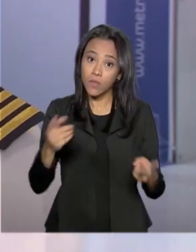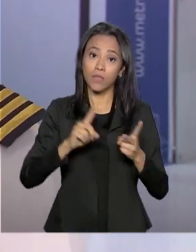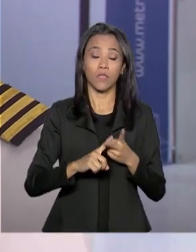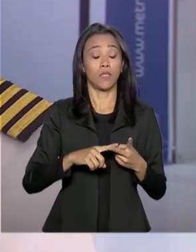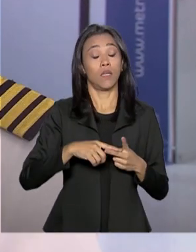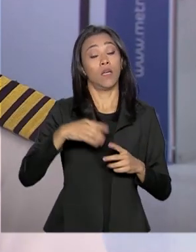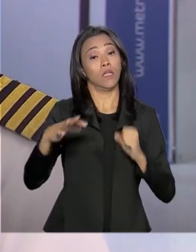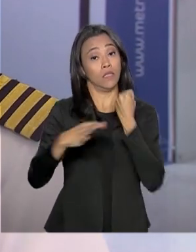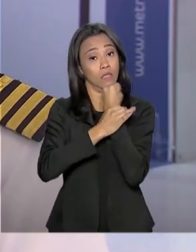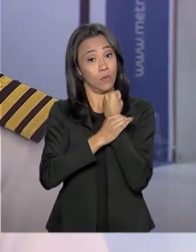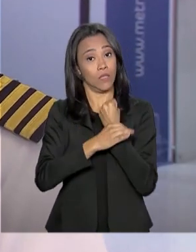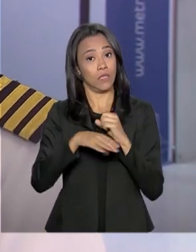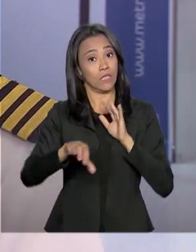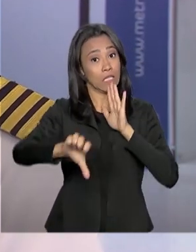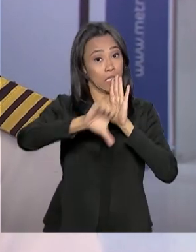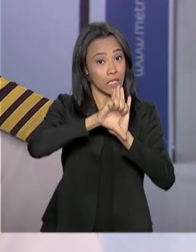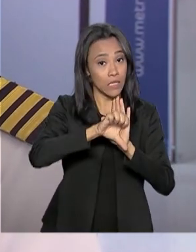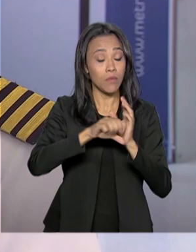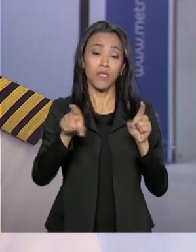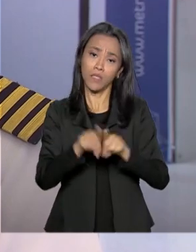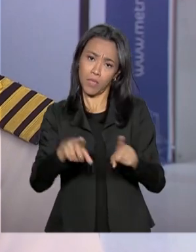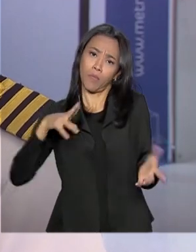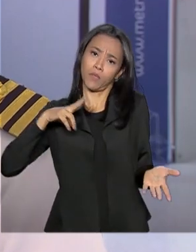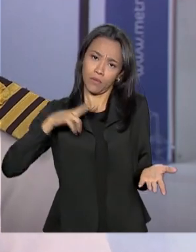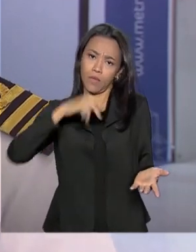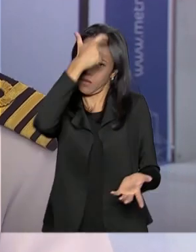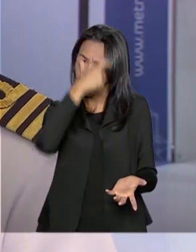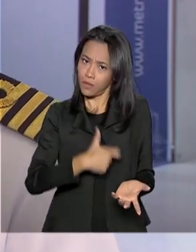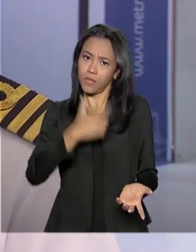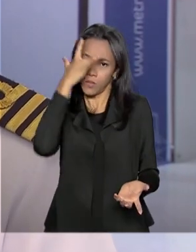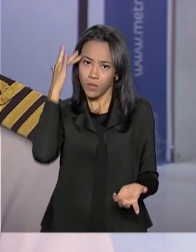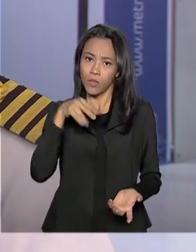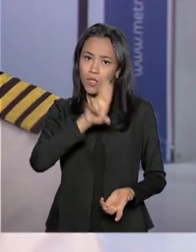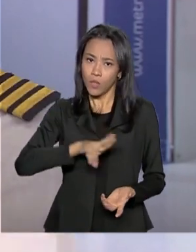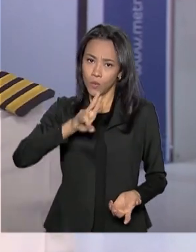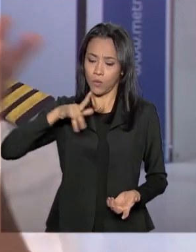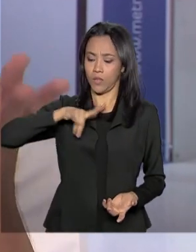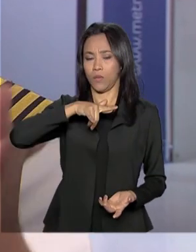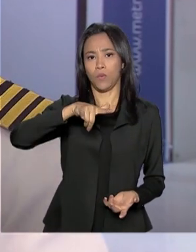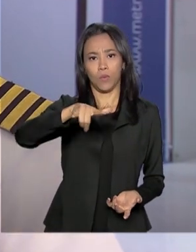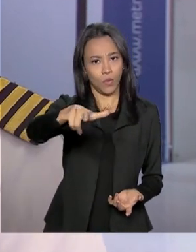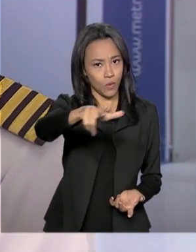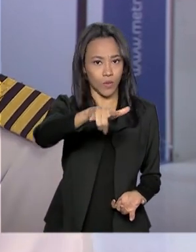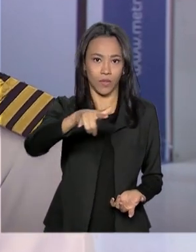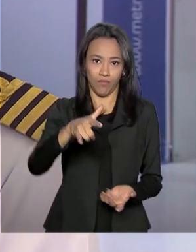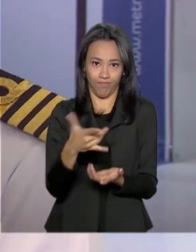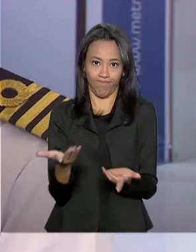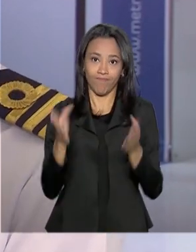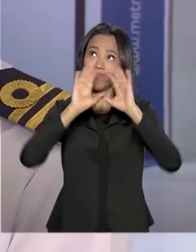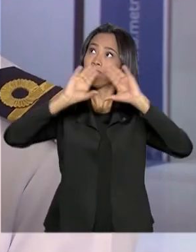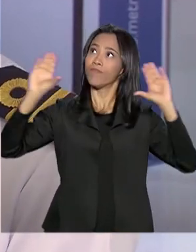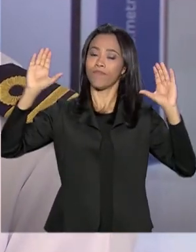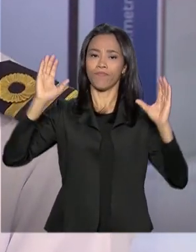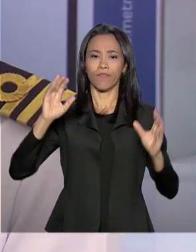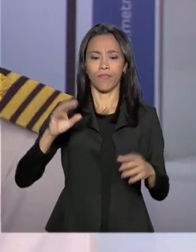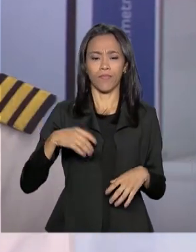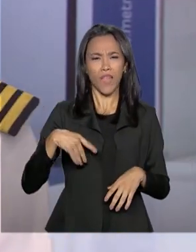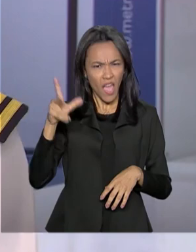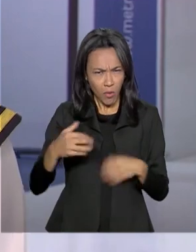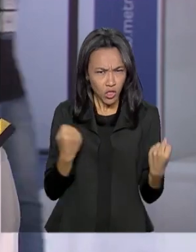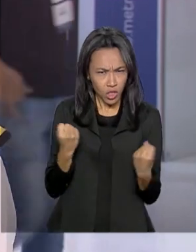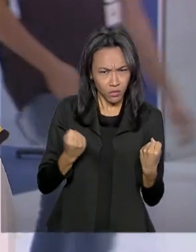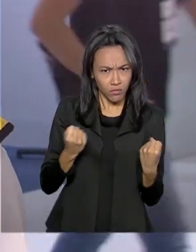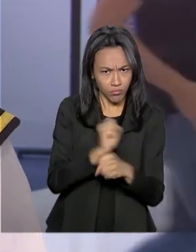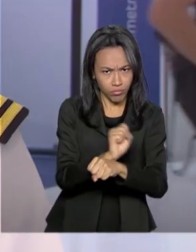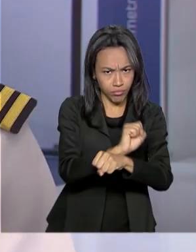de crime e a privacidade, a própria privacidade da pessoa que está utilizando o drone no espaço aéreo. É como dirigir um carro? É como